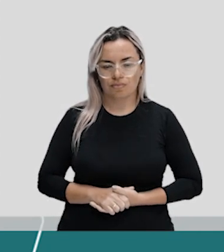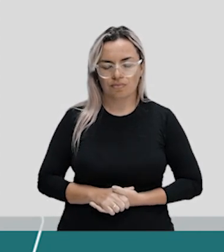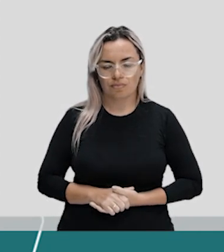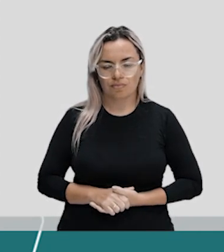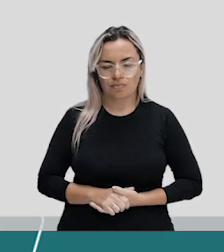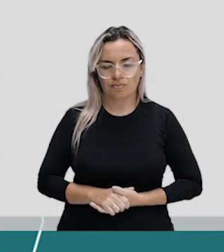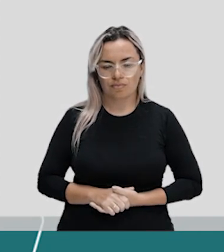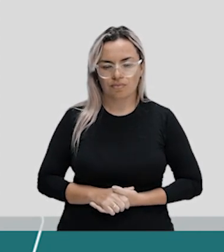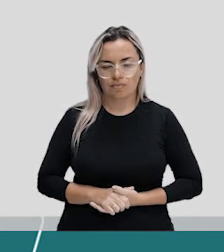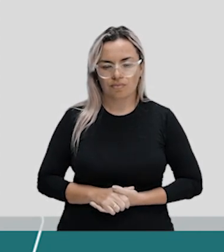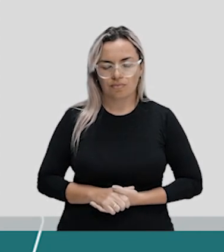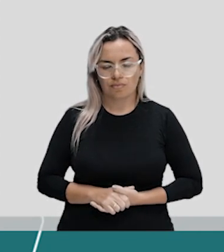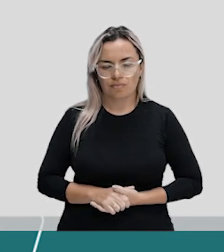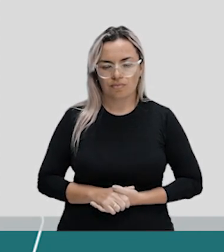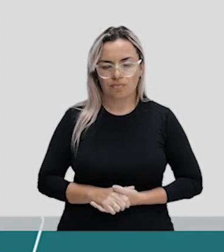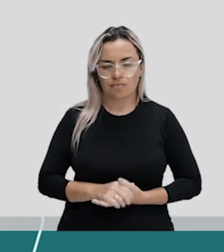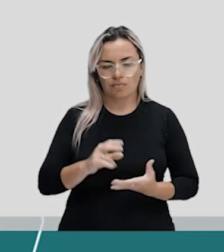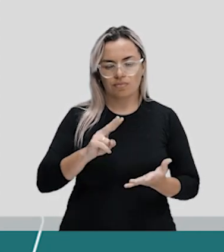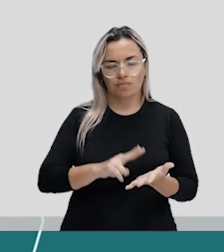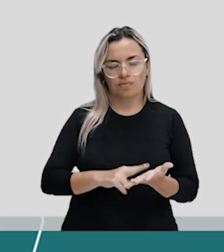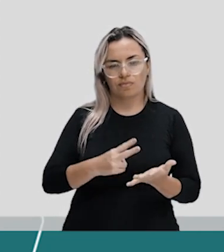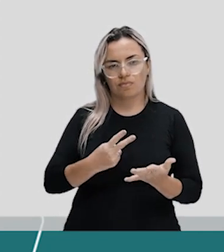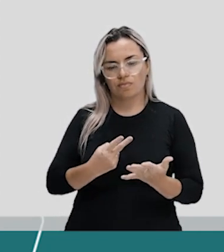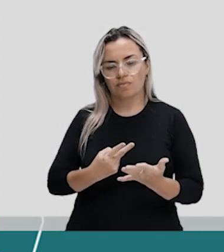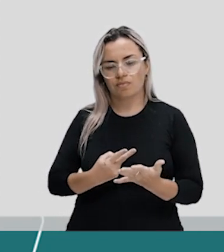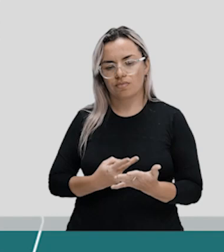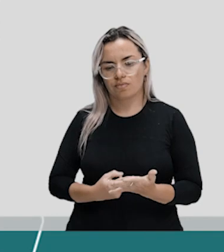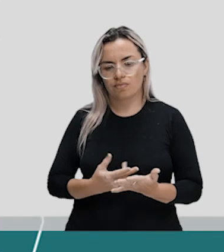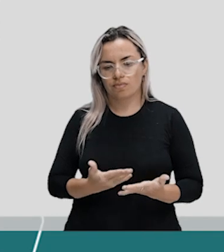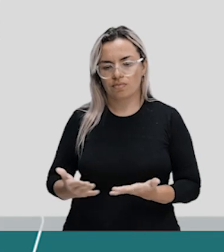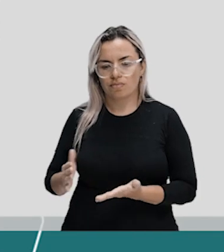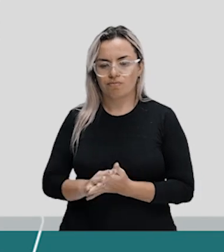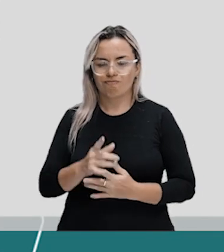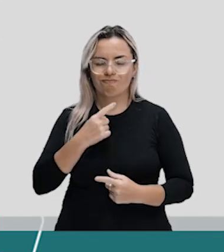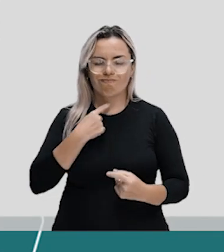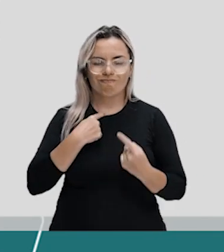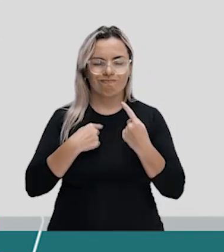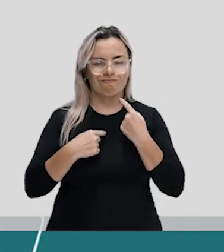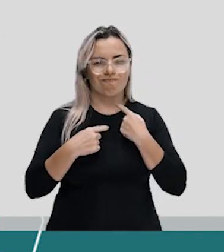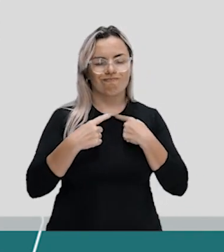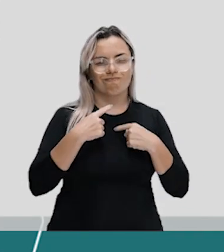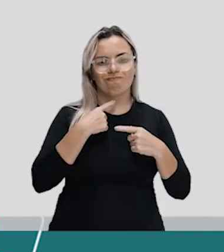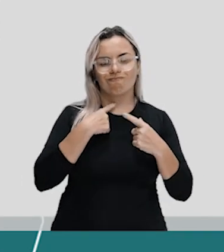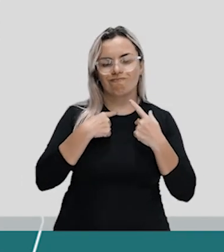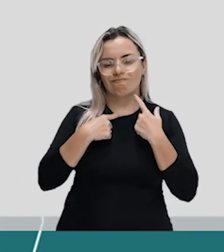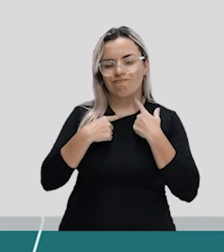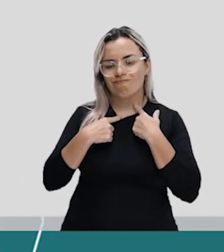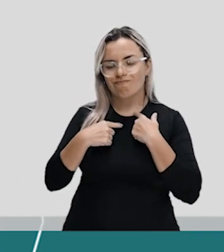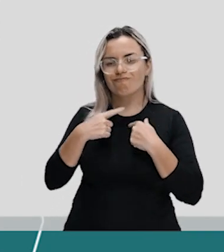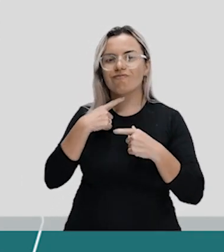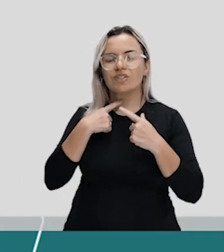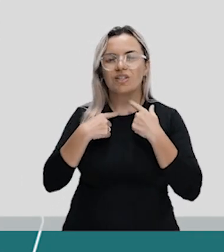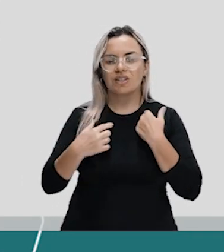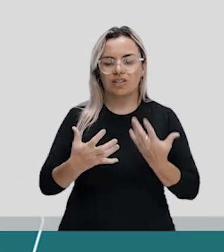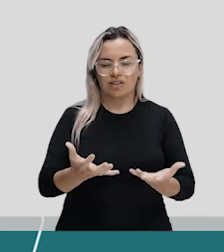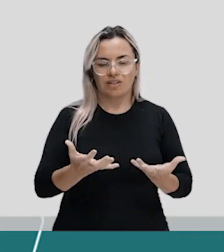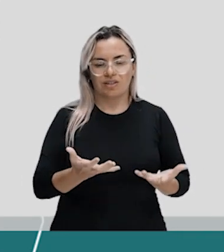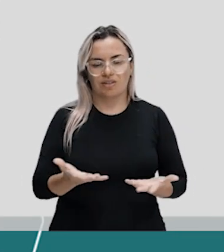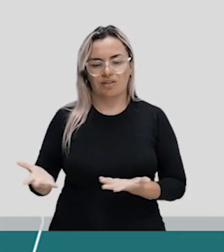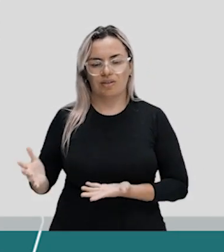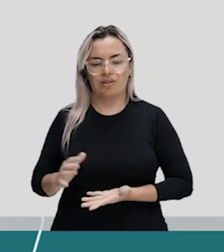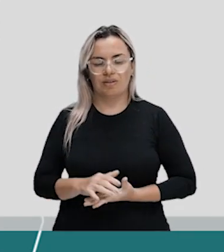Dar ganas de. Dar ganas de. Desejar, ficar com vontade de. Então, dar